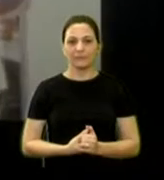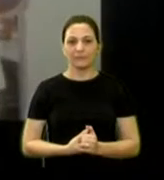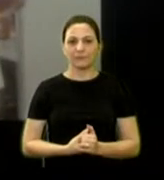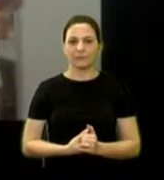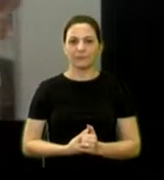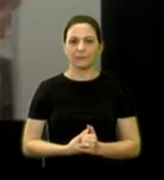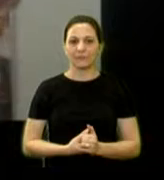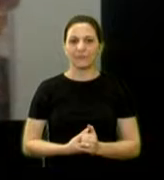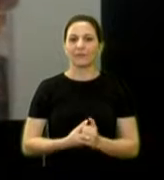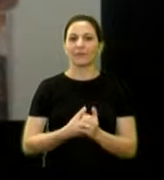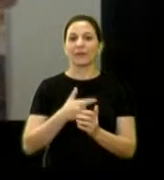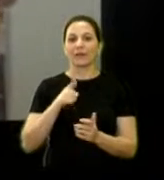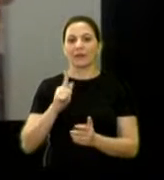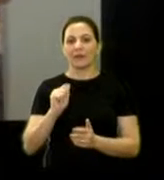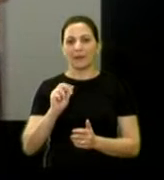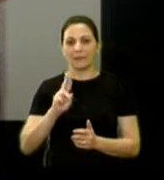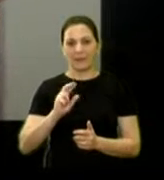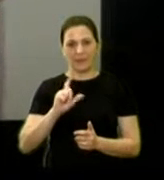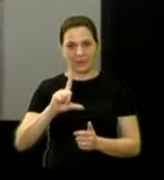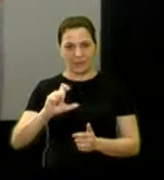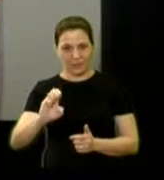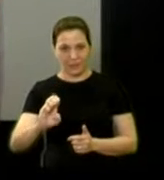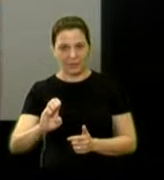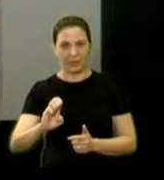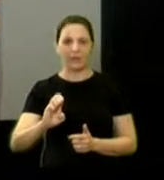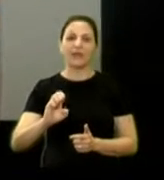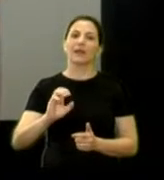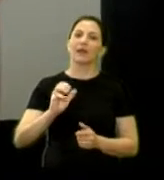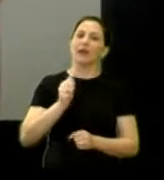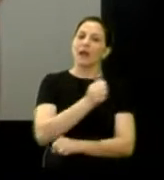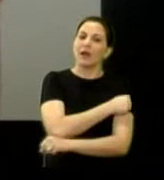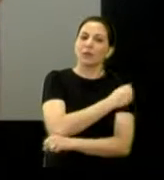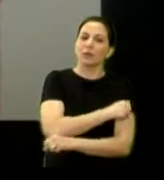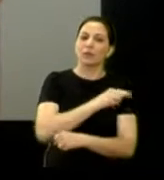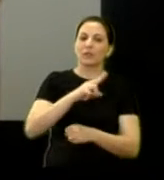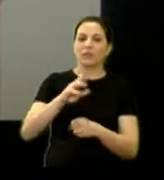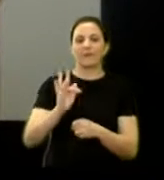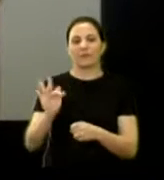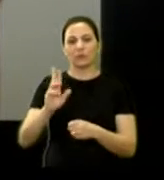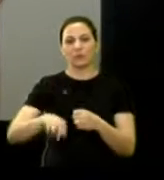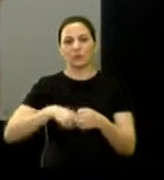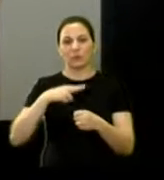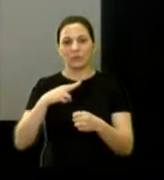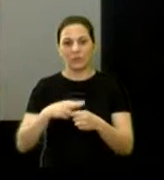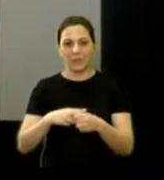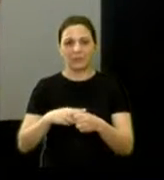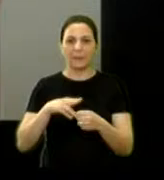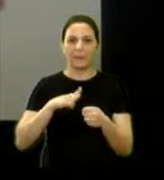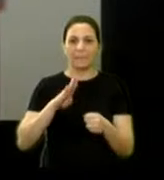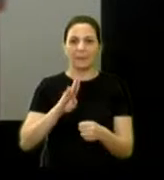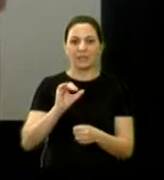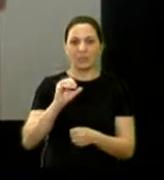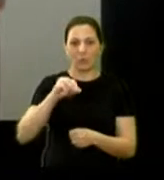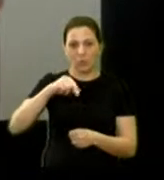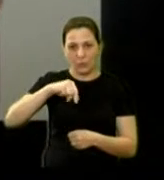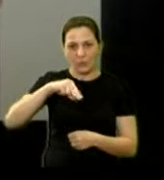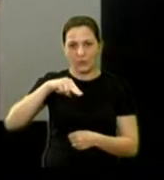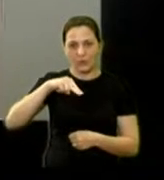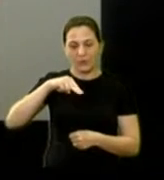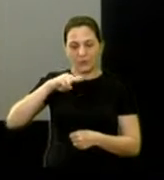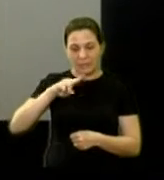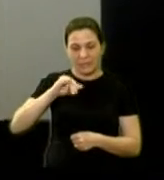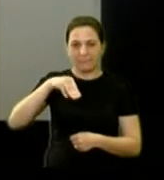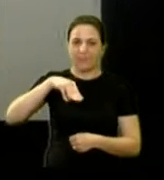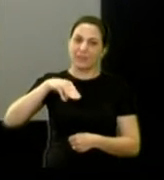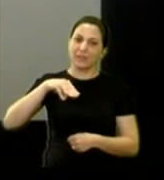A Gabriele também é aluna da Unesp, do curso de farmácia bioquímica, que é considerado o melhor curso de farmácia bioquímica do